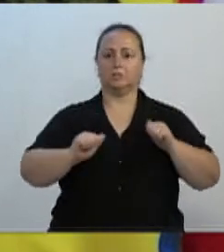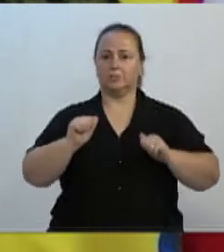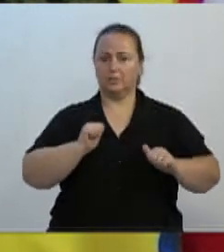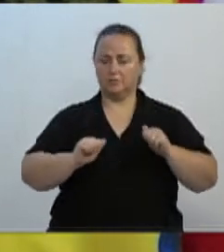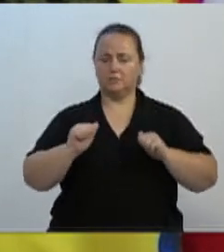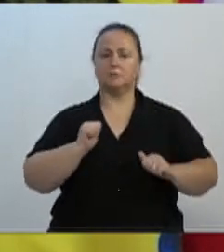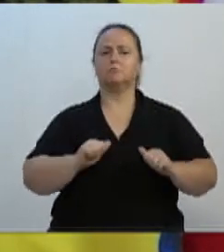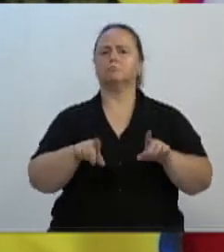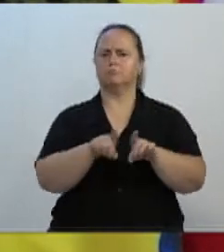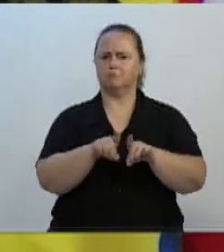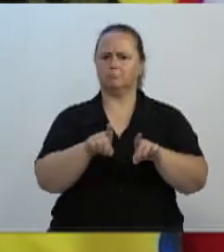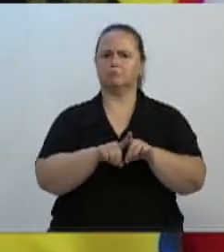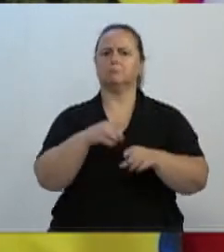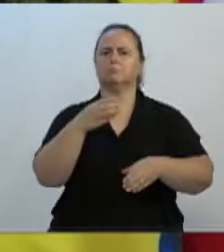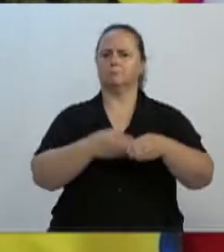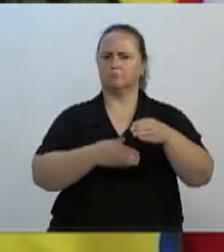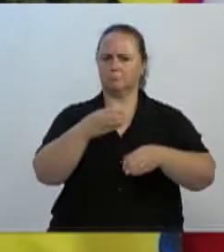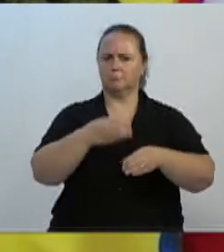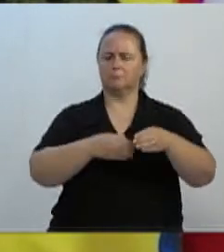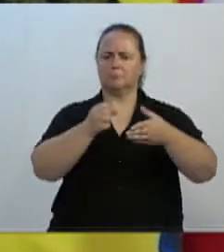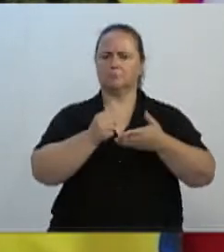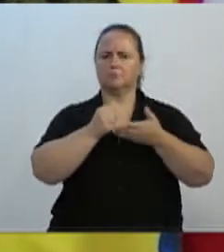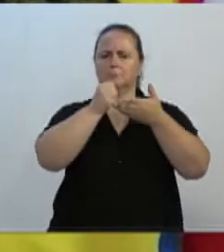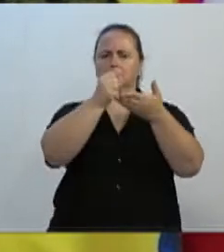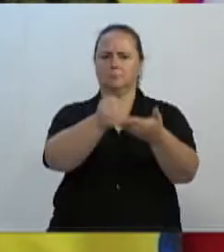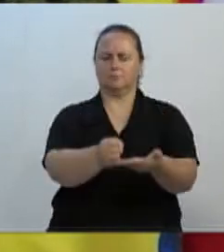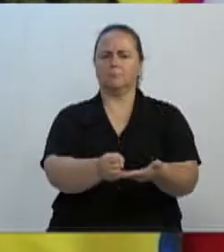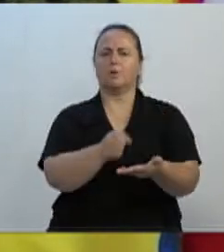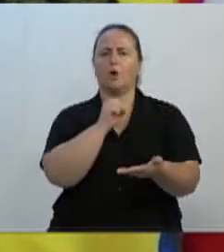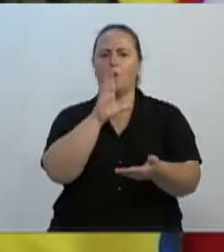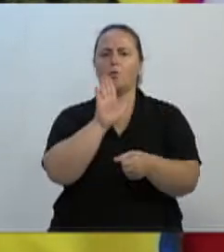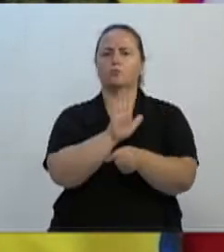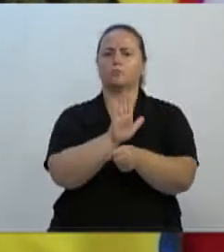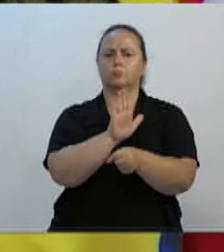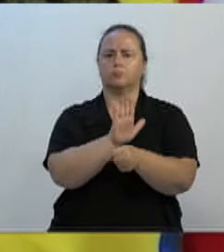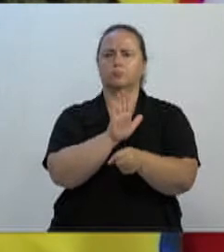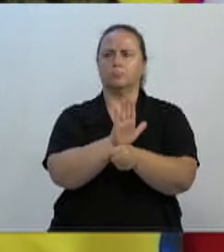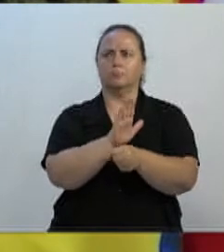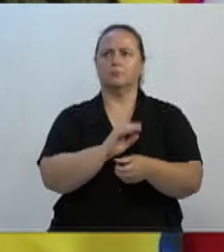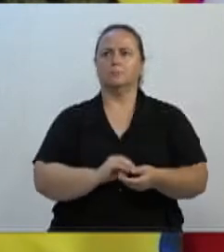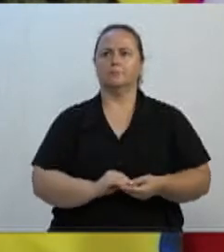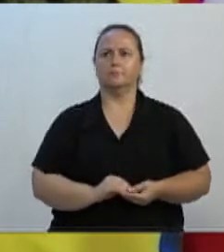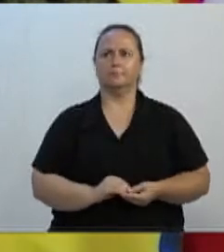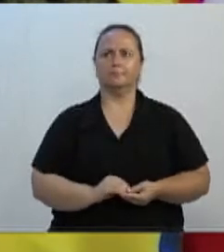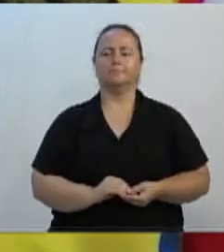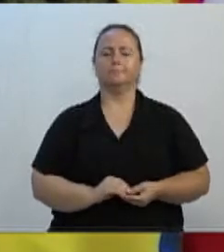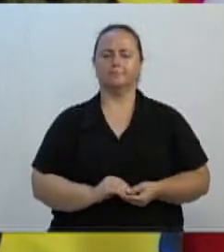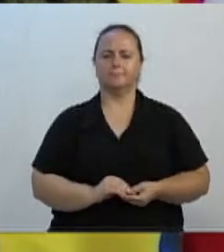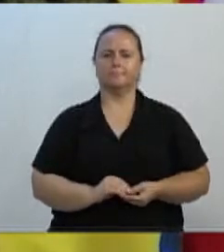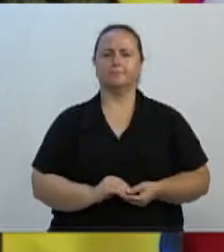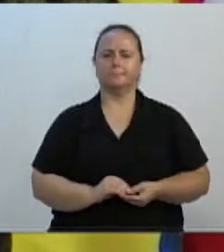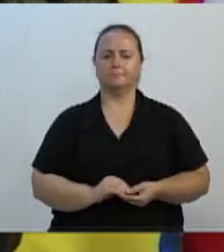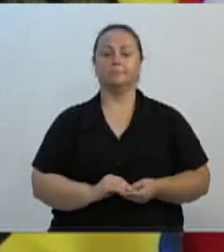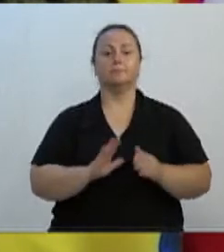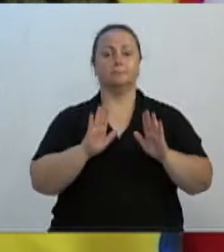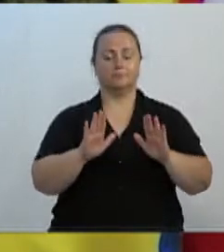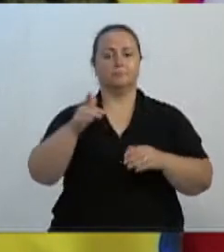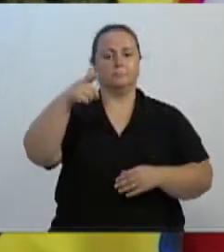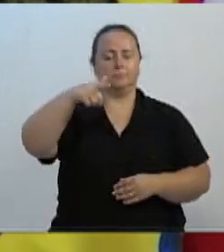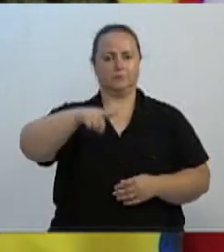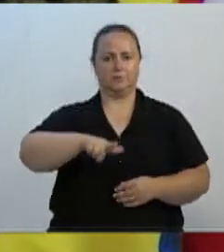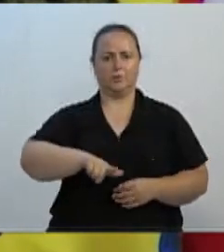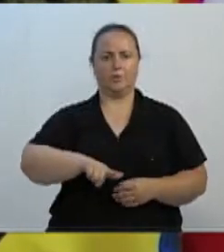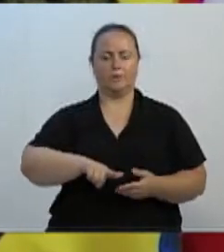com o concurso de auxiliares ou colaboradores. Então, de novo, a